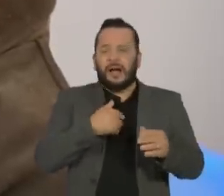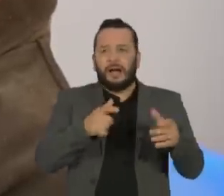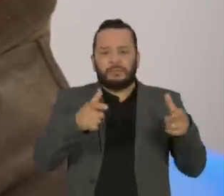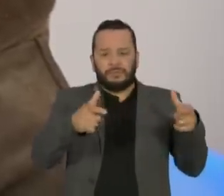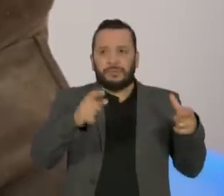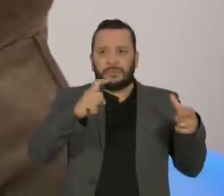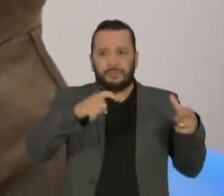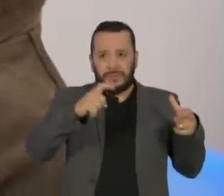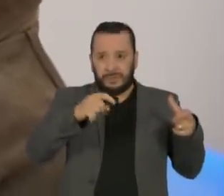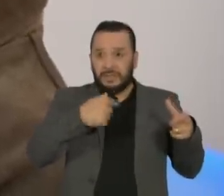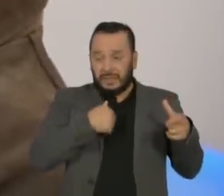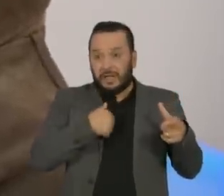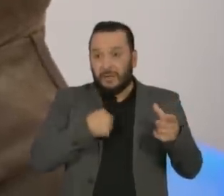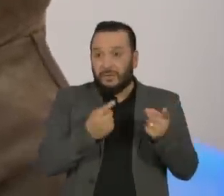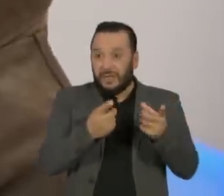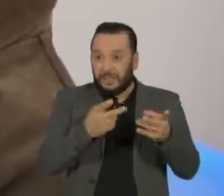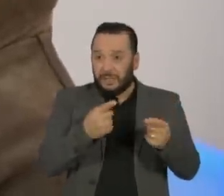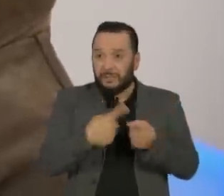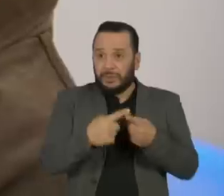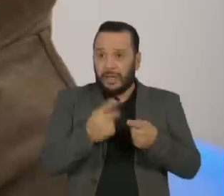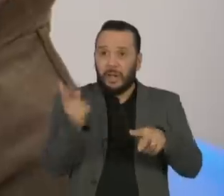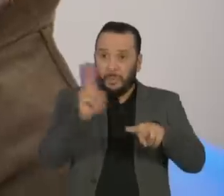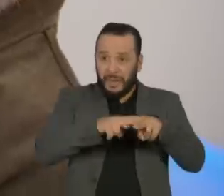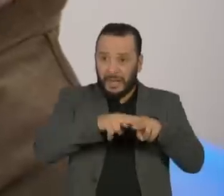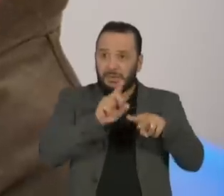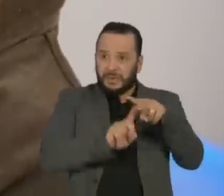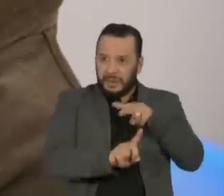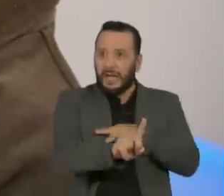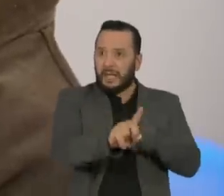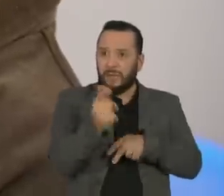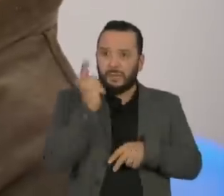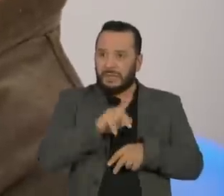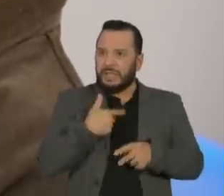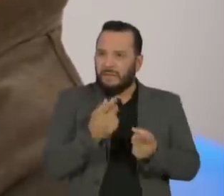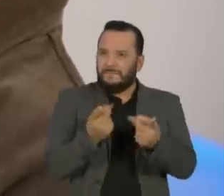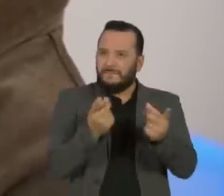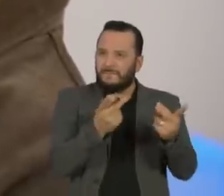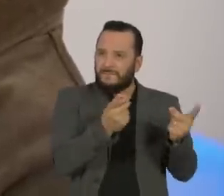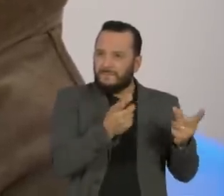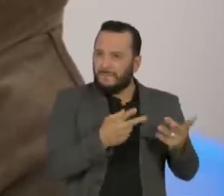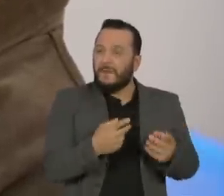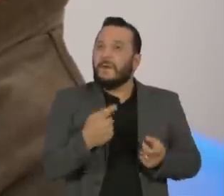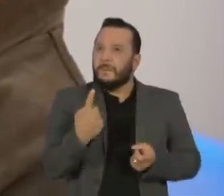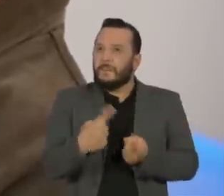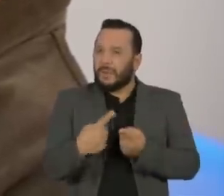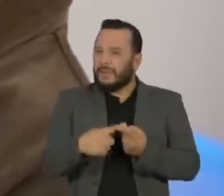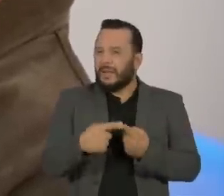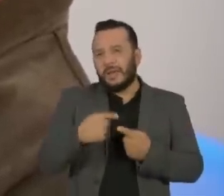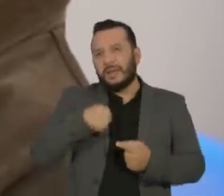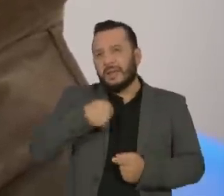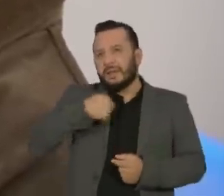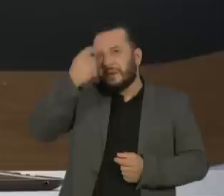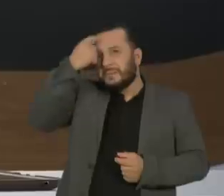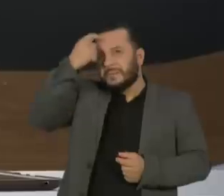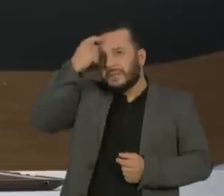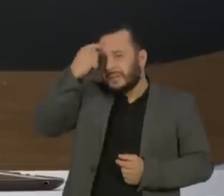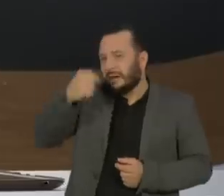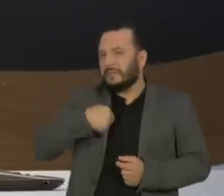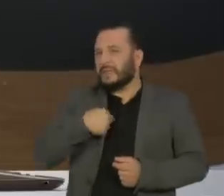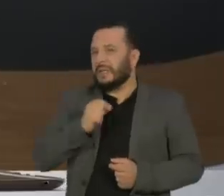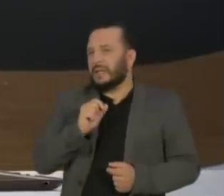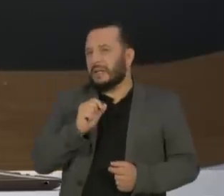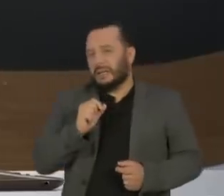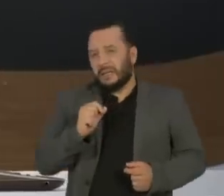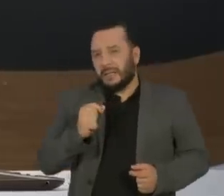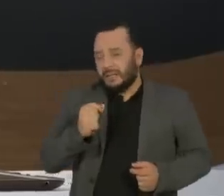prisão que foi o Vida Bandida, que me deixou muito enraivecido, porque eu traduzi aquele sucesso numa curiosidade mórbida, zoológica, em